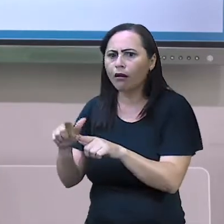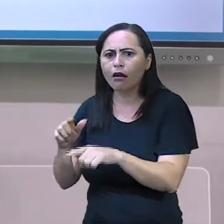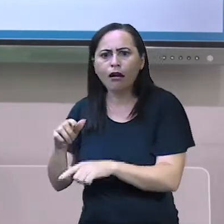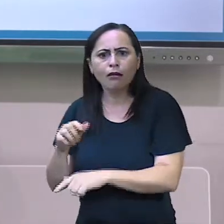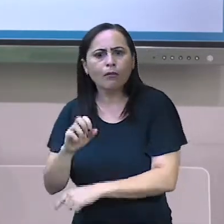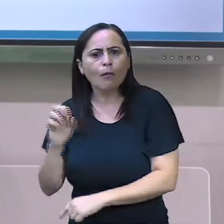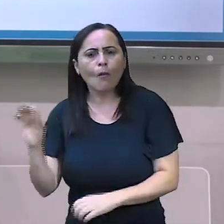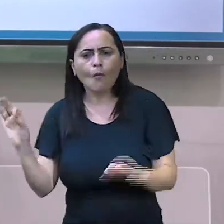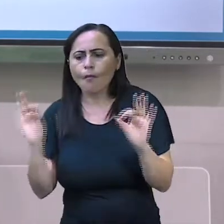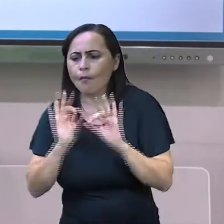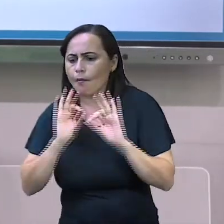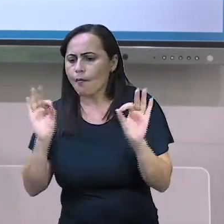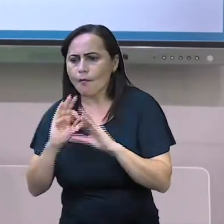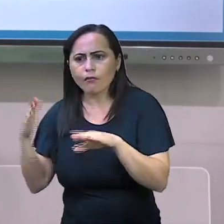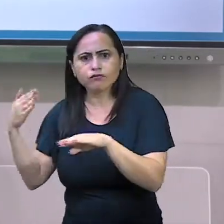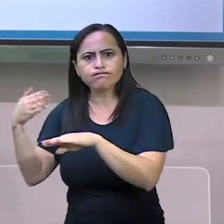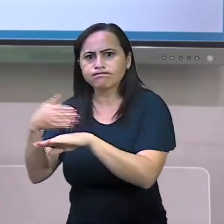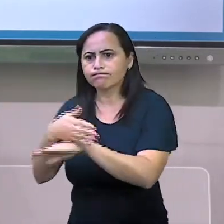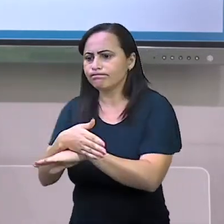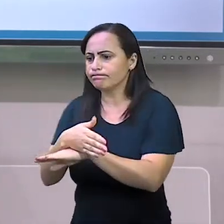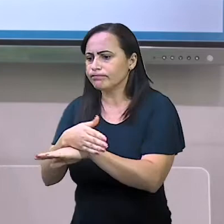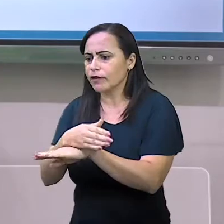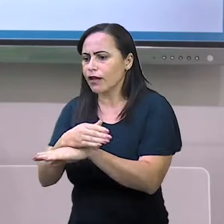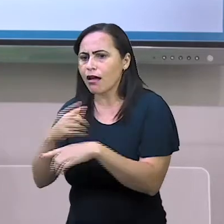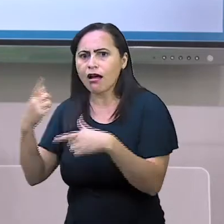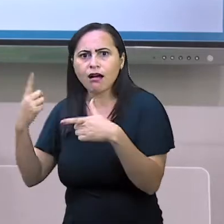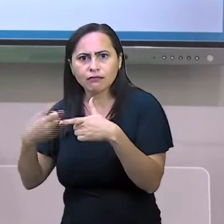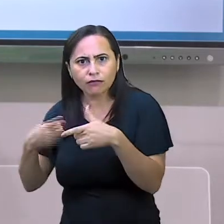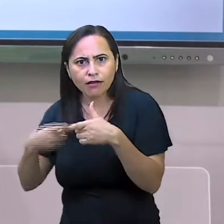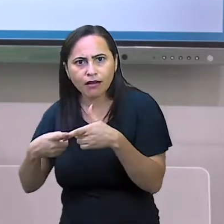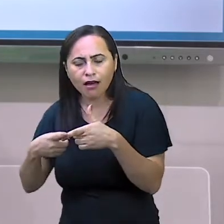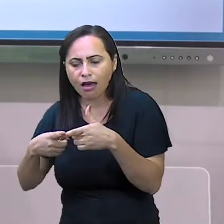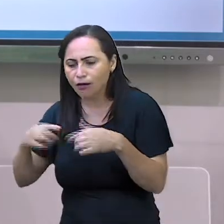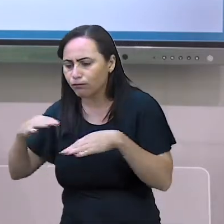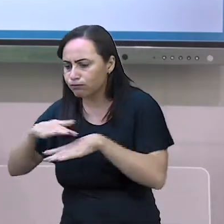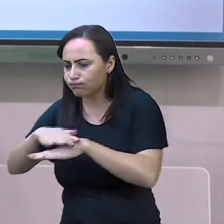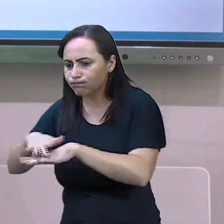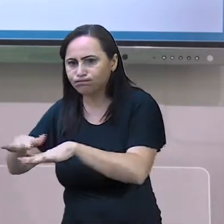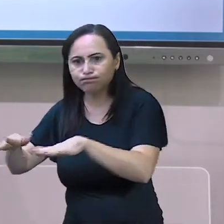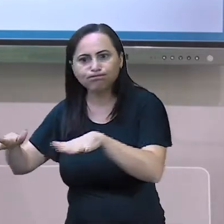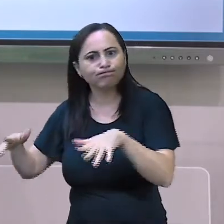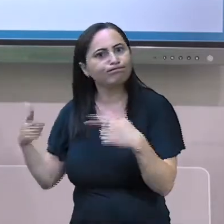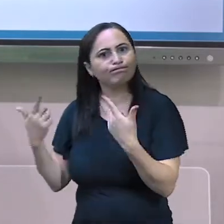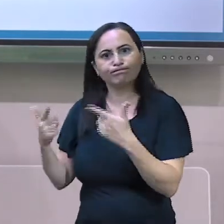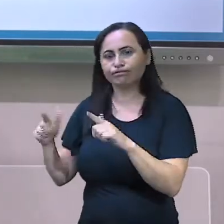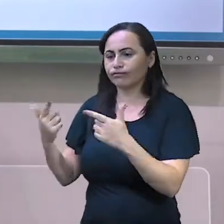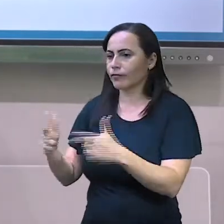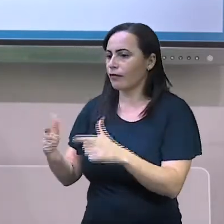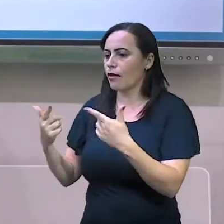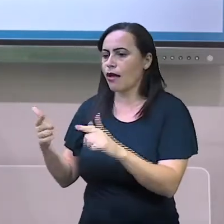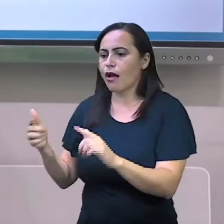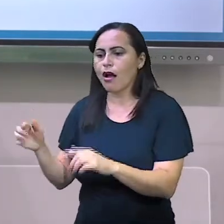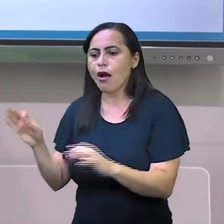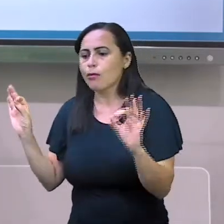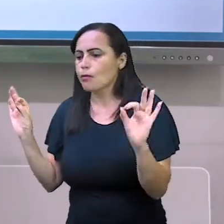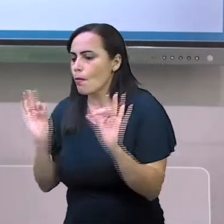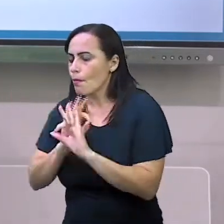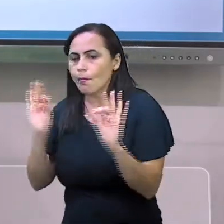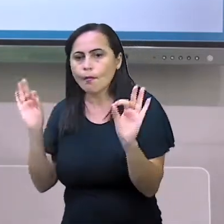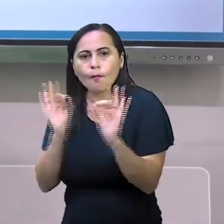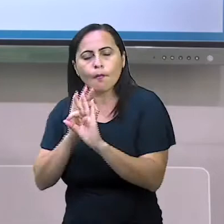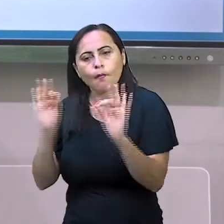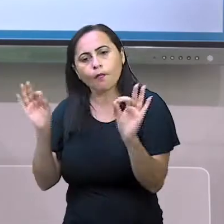entrar nela, não. Porque na casa não tinha chão. Ninguém podia